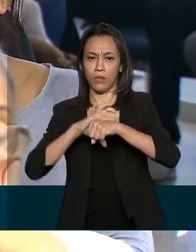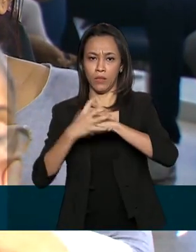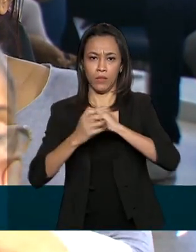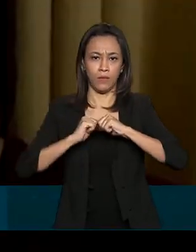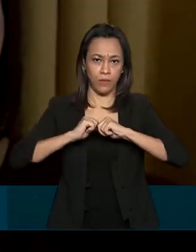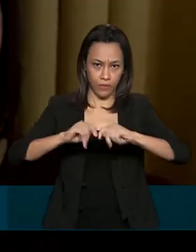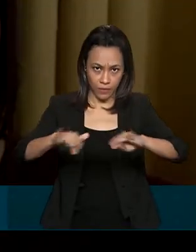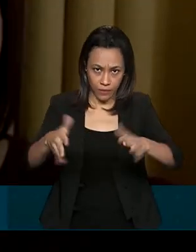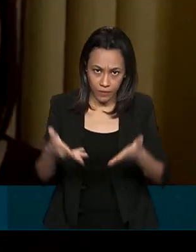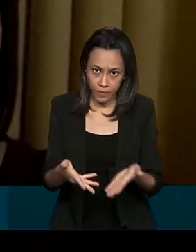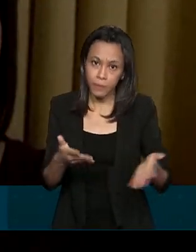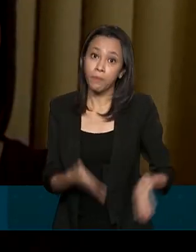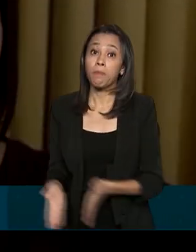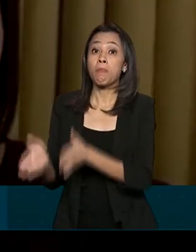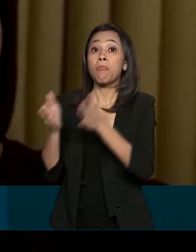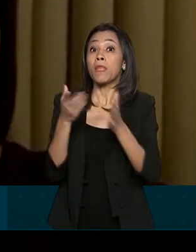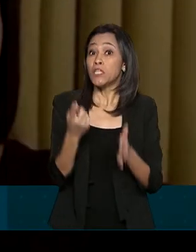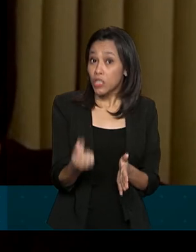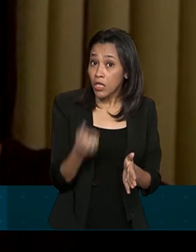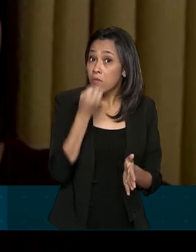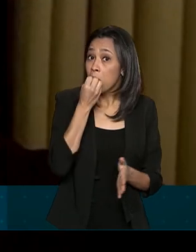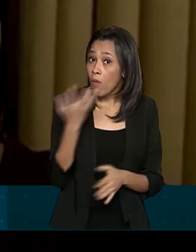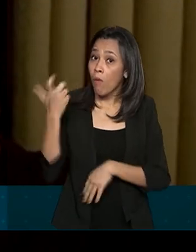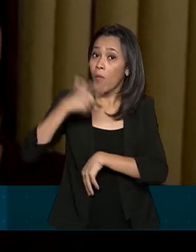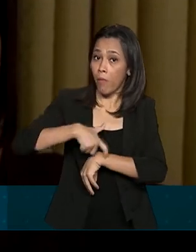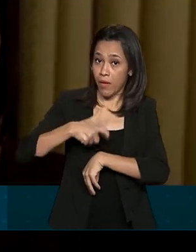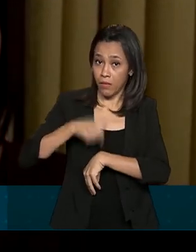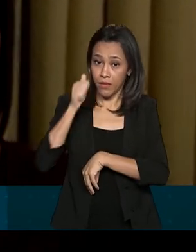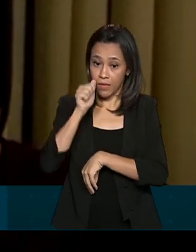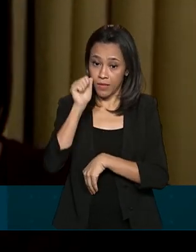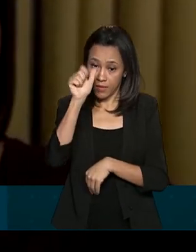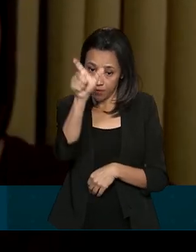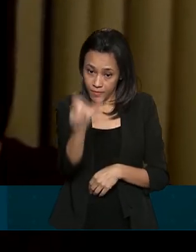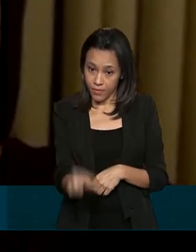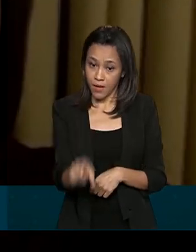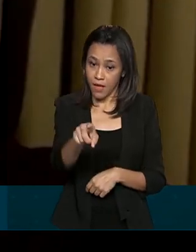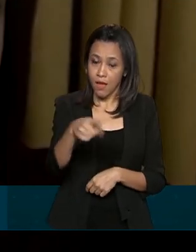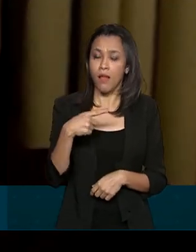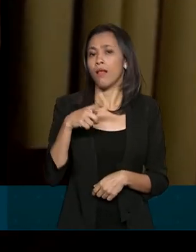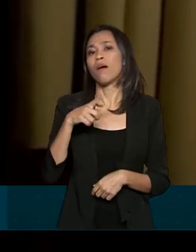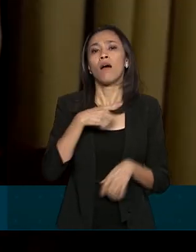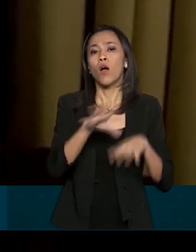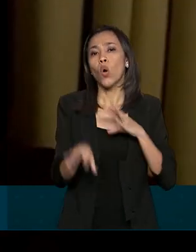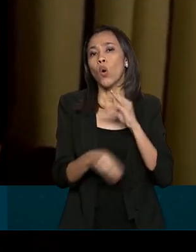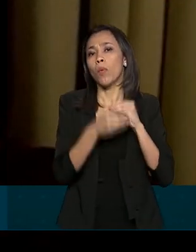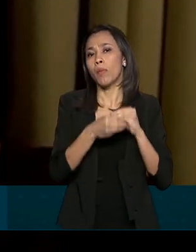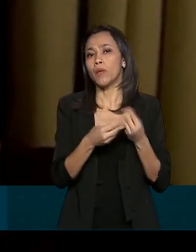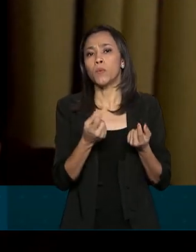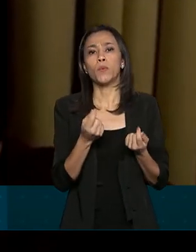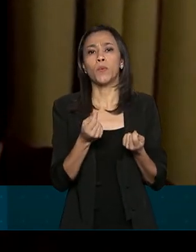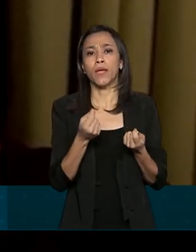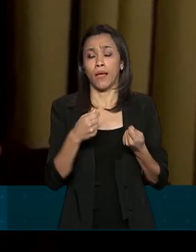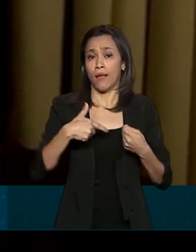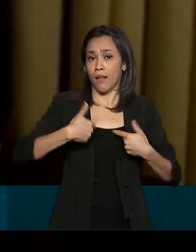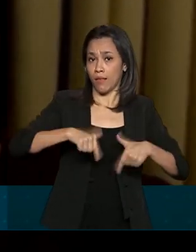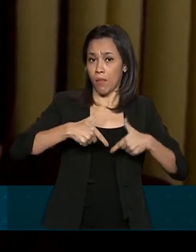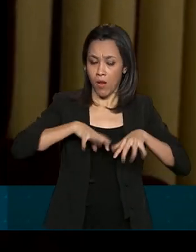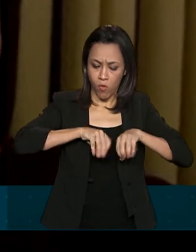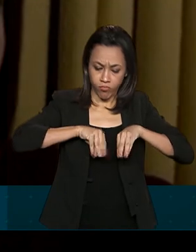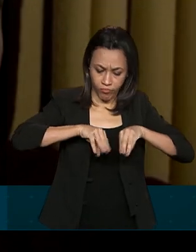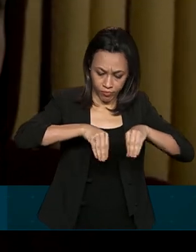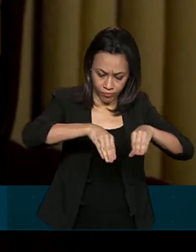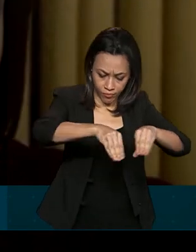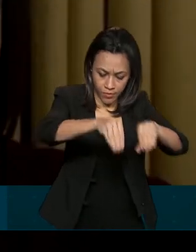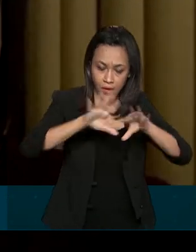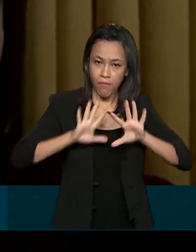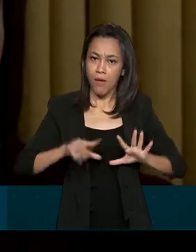-19. Dinheiro que vem em boa hora para a dona Cláudia. Ela complementa a renda trabalhando como massoterapeuta. Mas durante